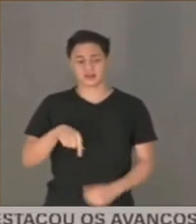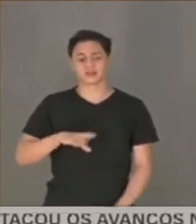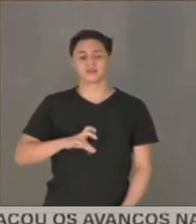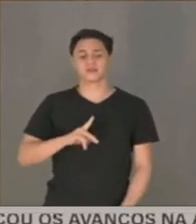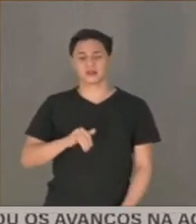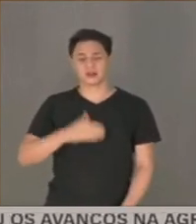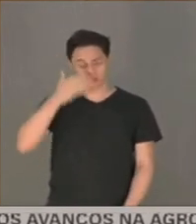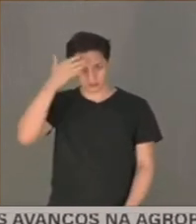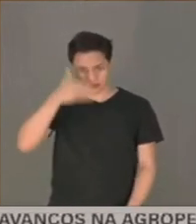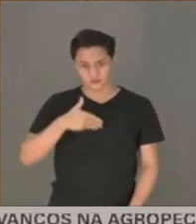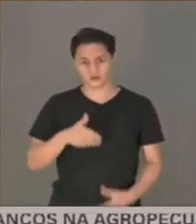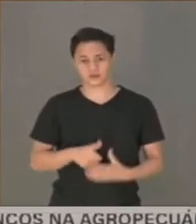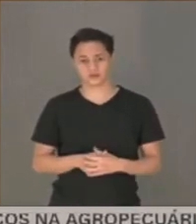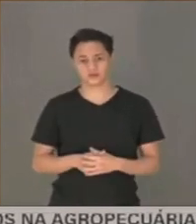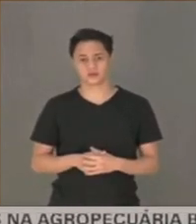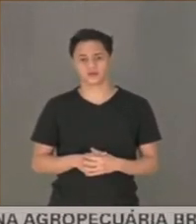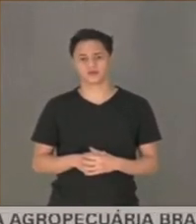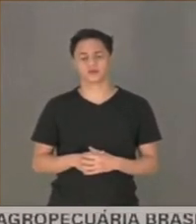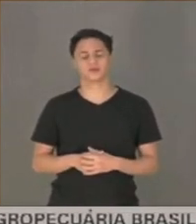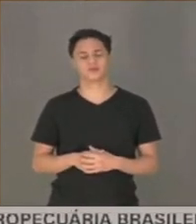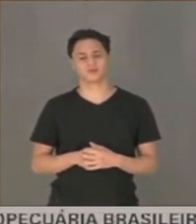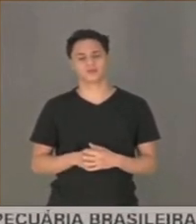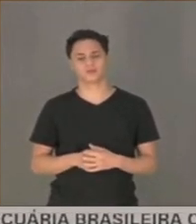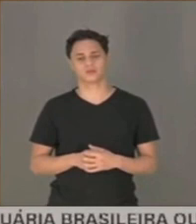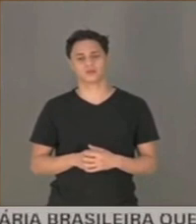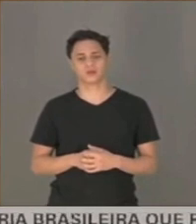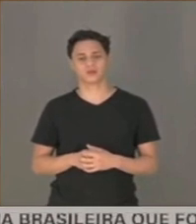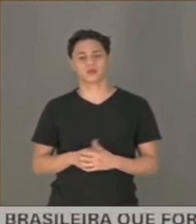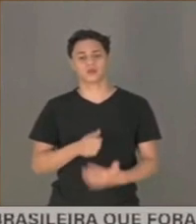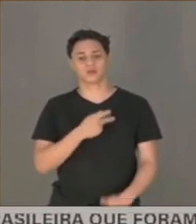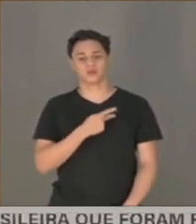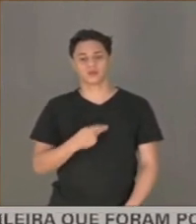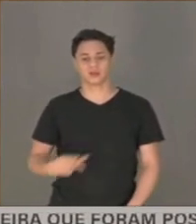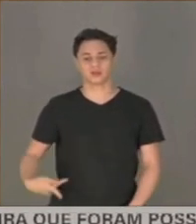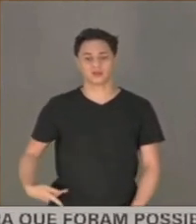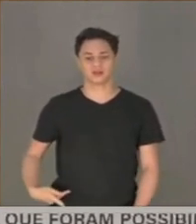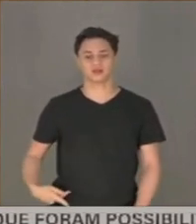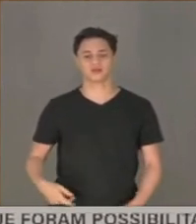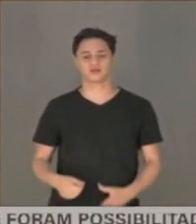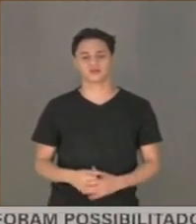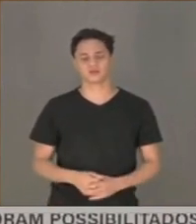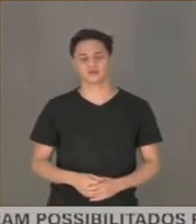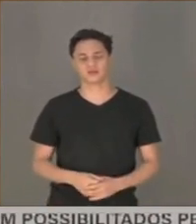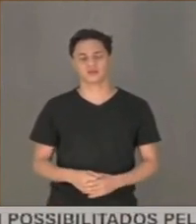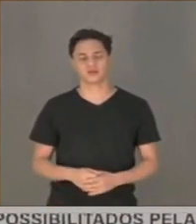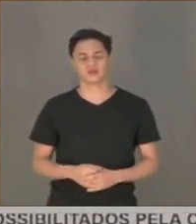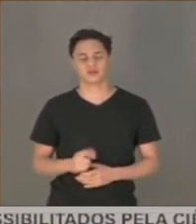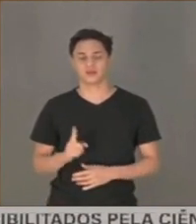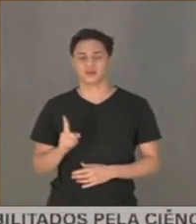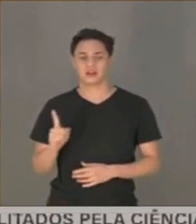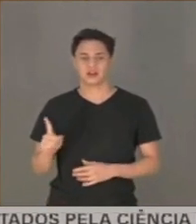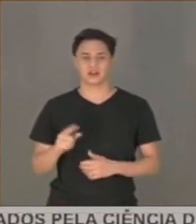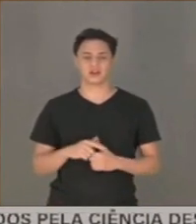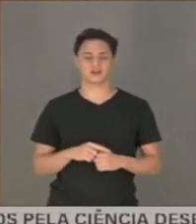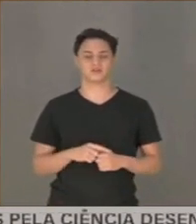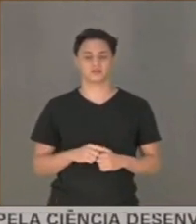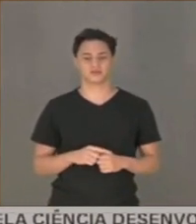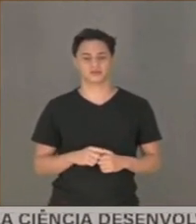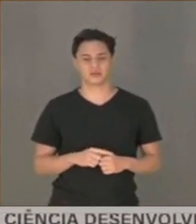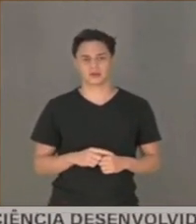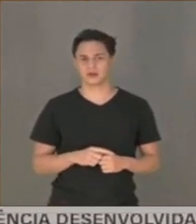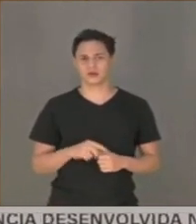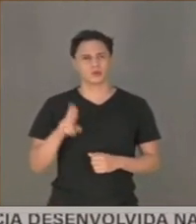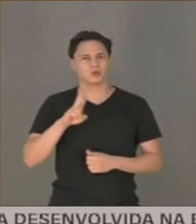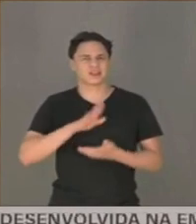e provou de forma contundente que o presidente não faz uso de máscara.